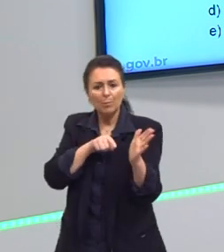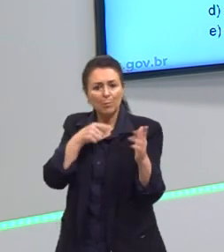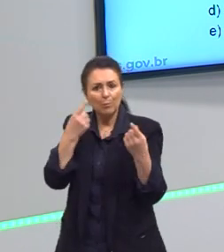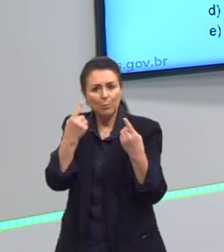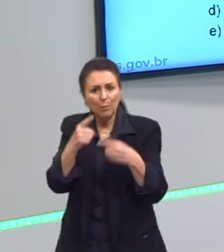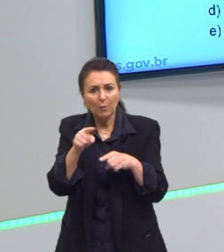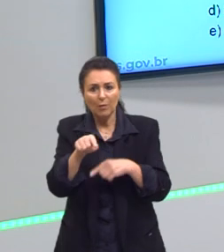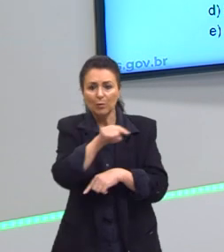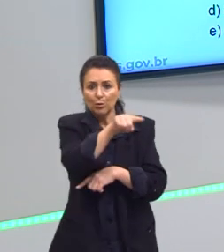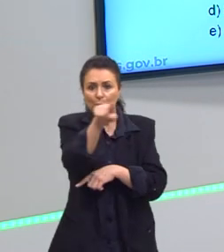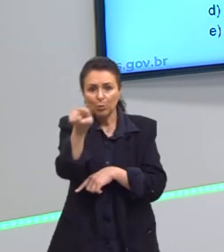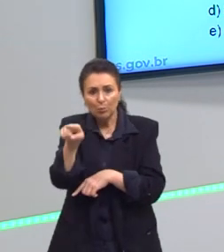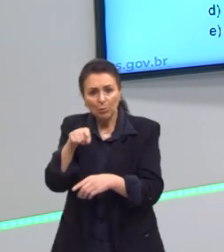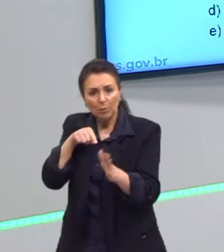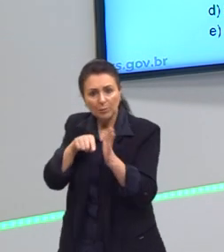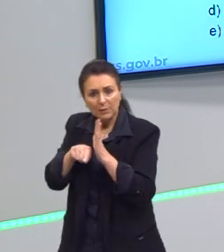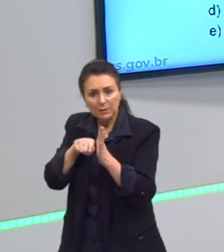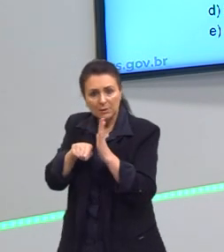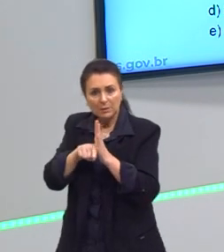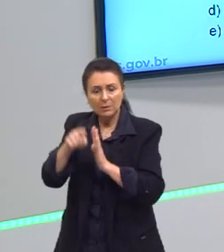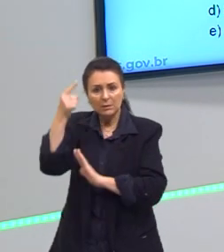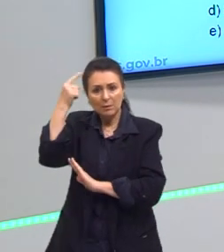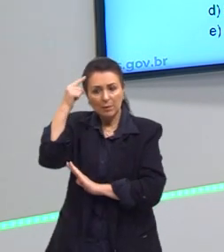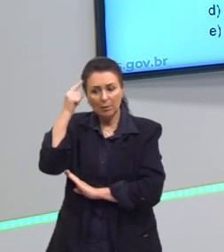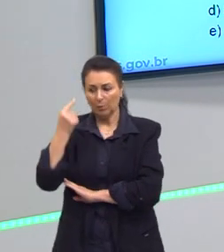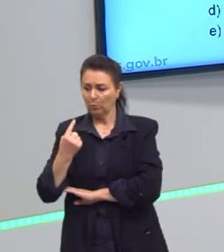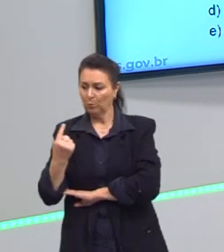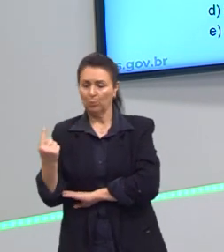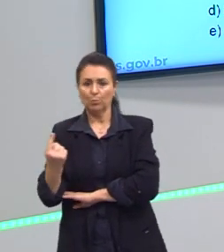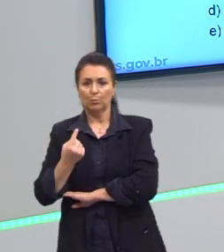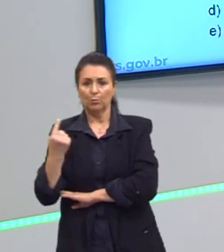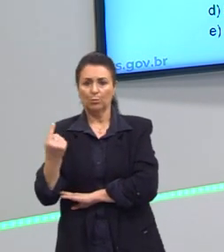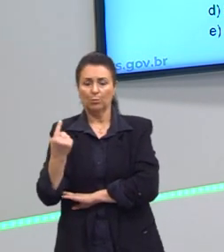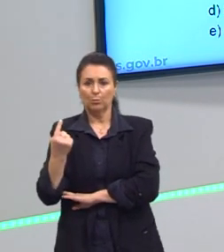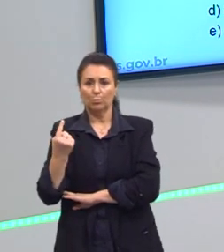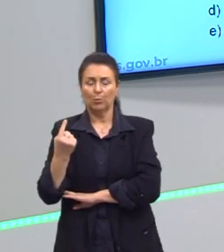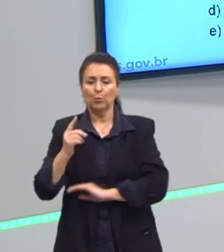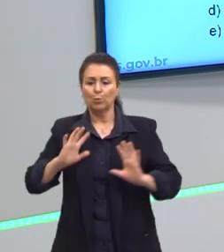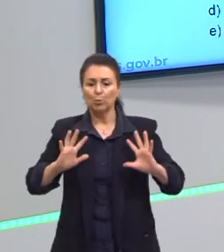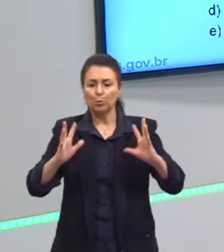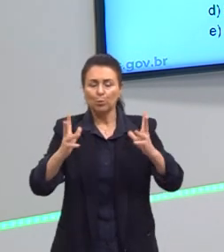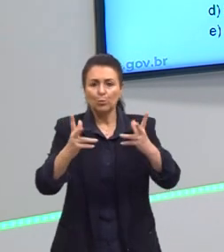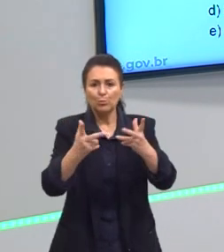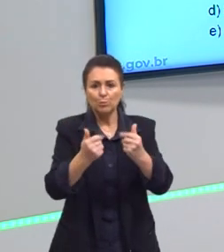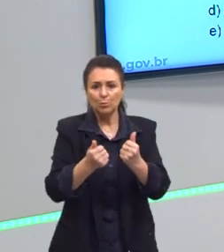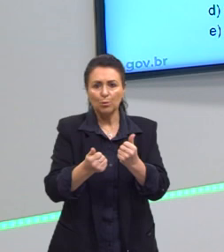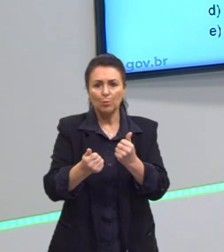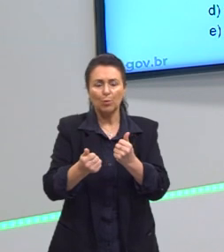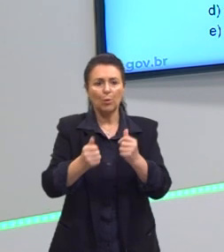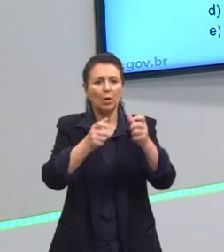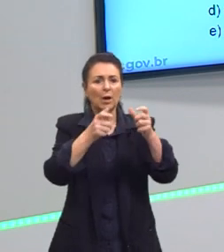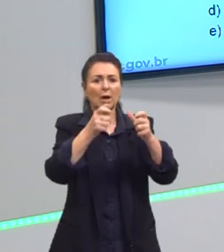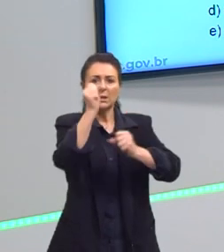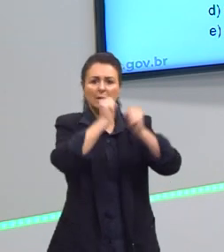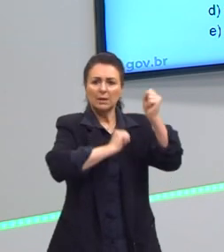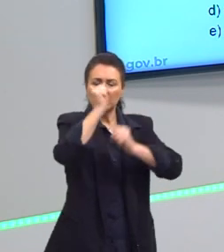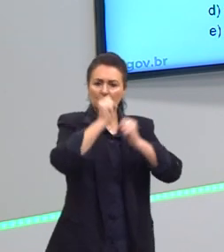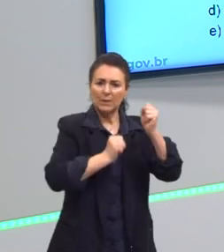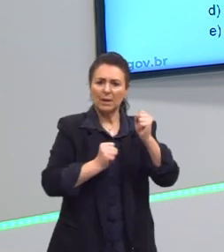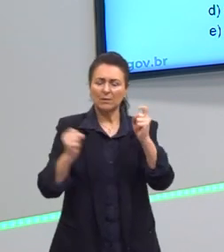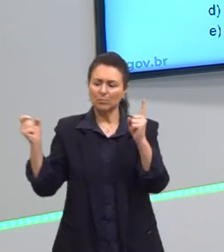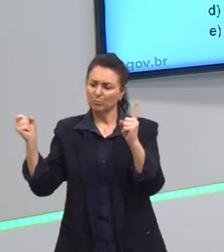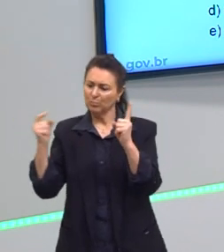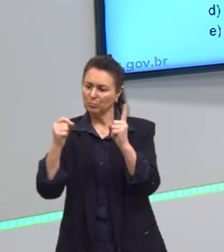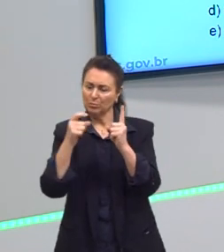pesquisar mais sobre essa questão do pensamento único, do consumo, das transnacionais, da xenofobia, o